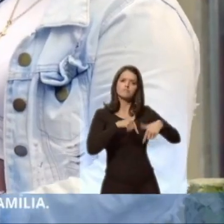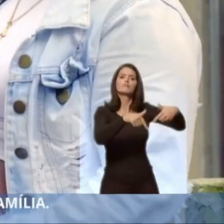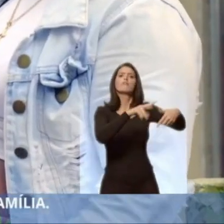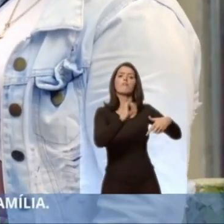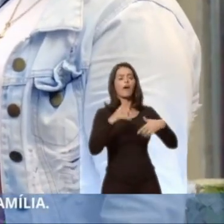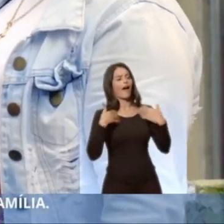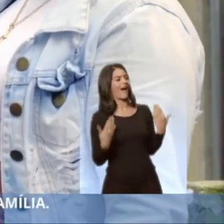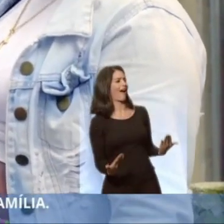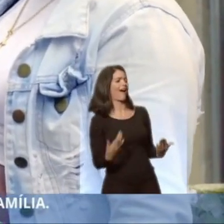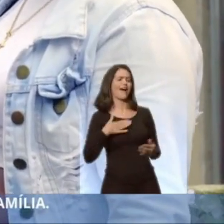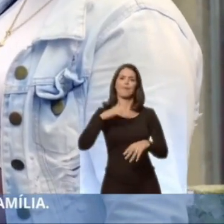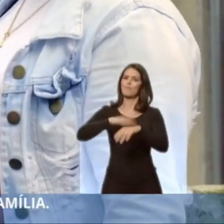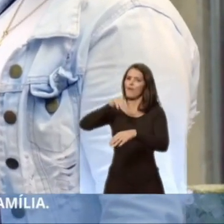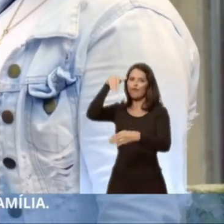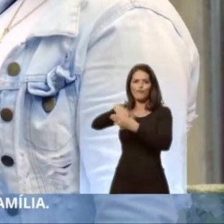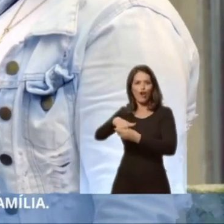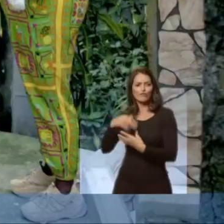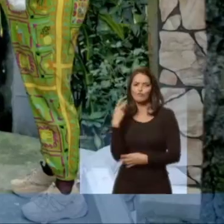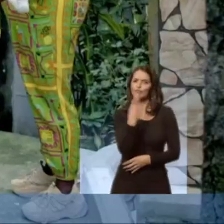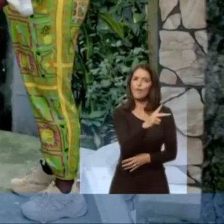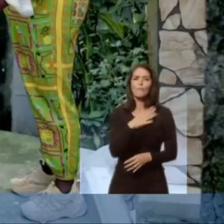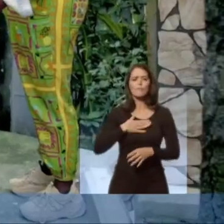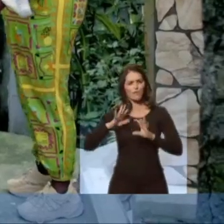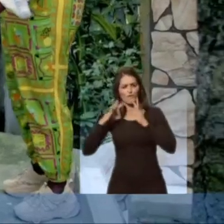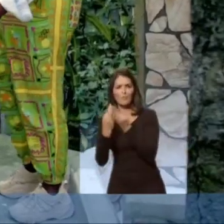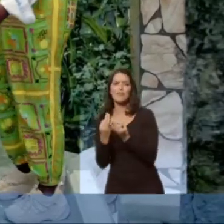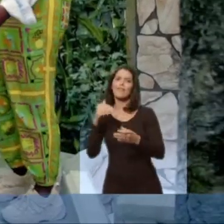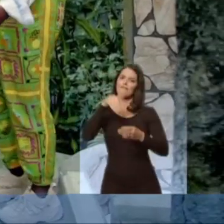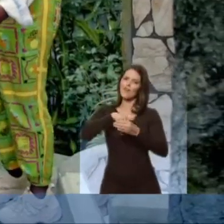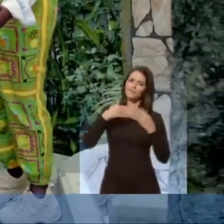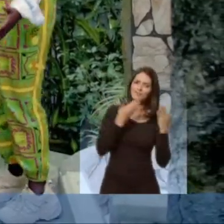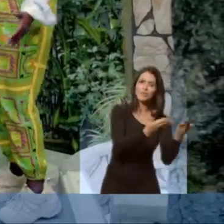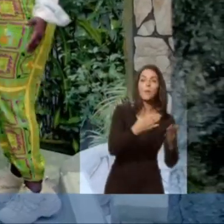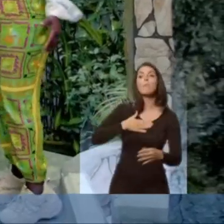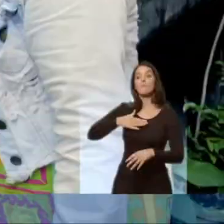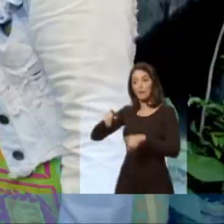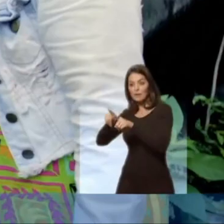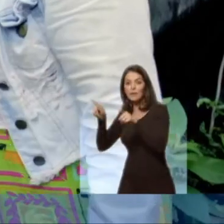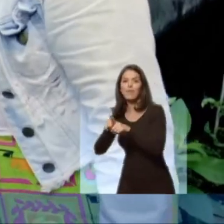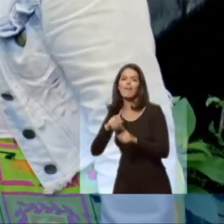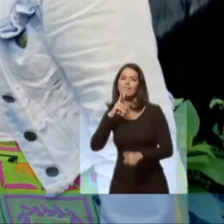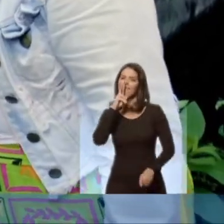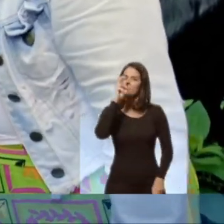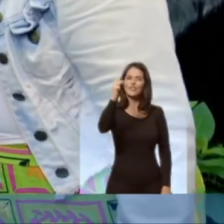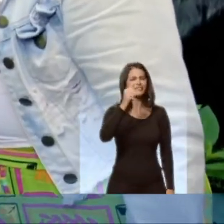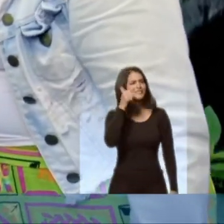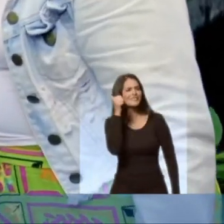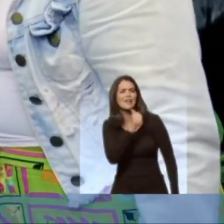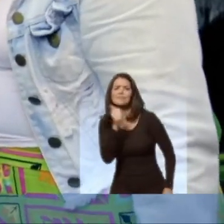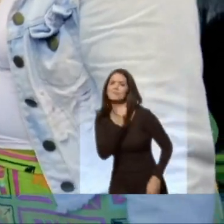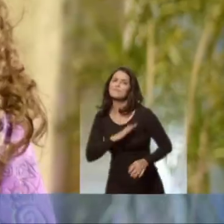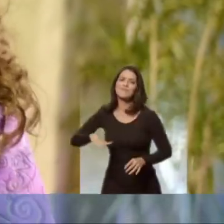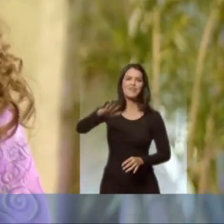Brasil também. Então você já tem o meu voto e o da minha família. Obrigada. E o meu também. Força das mulheres.